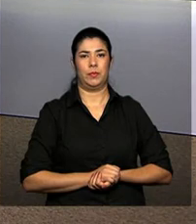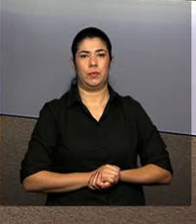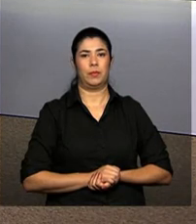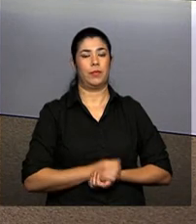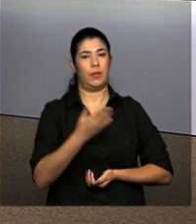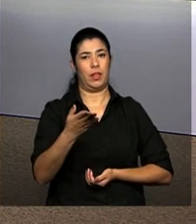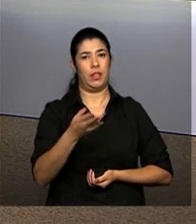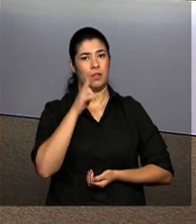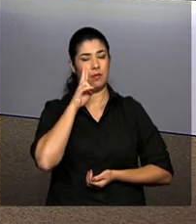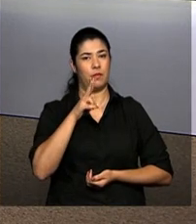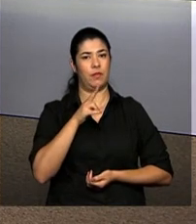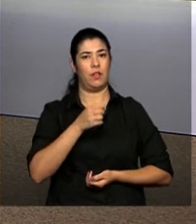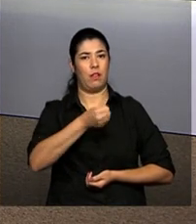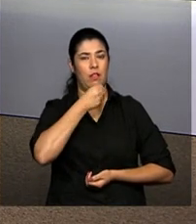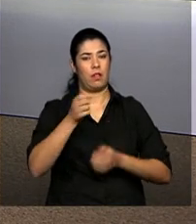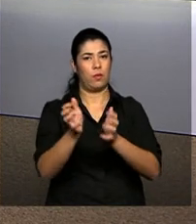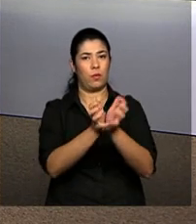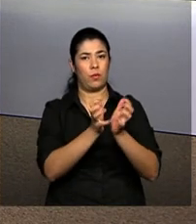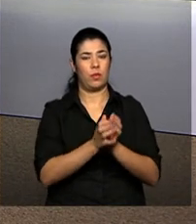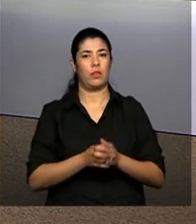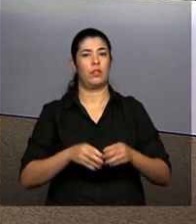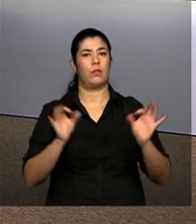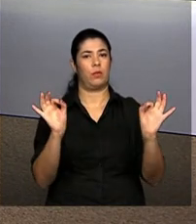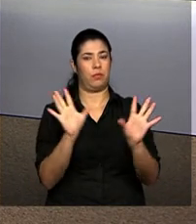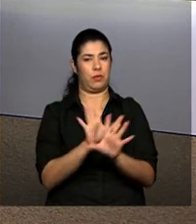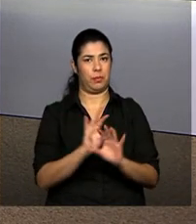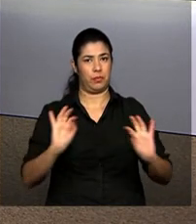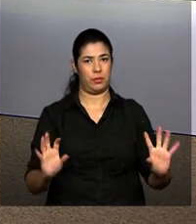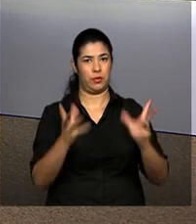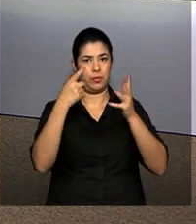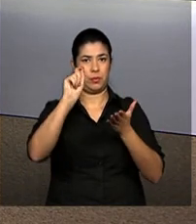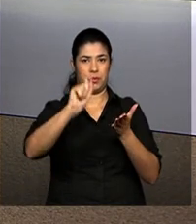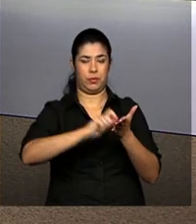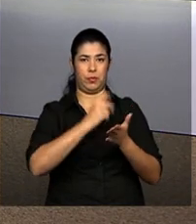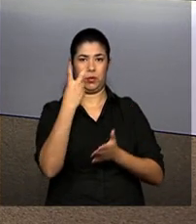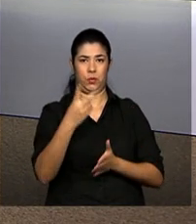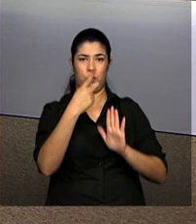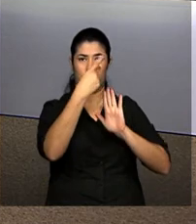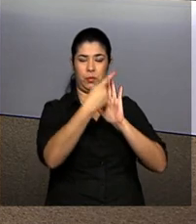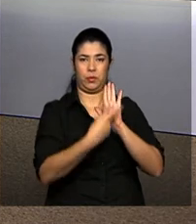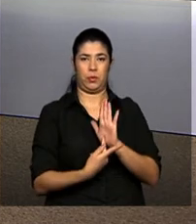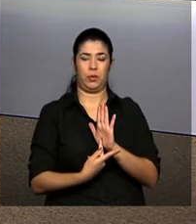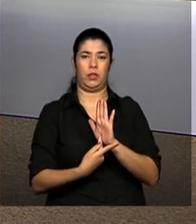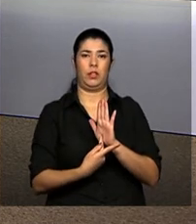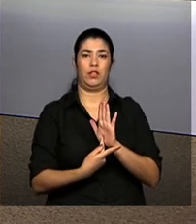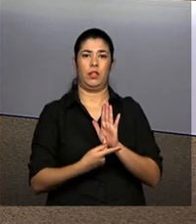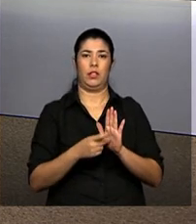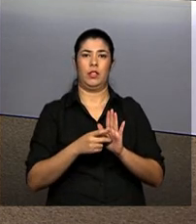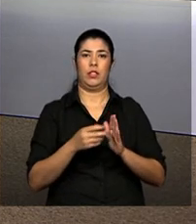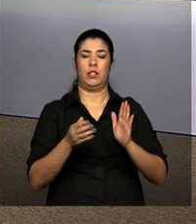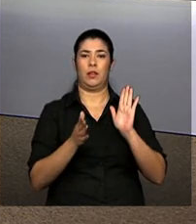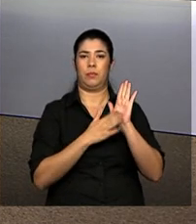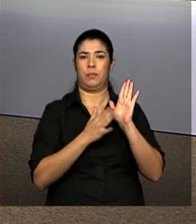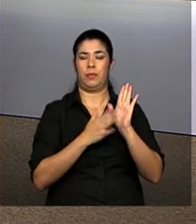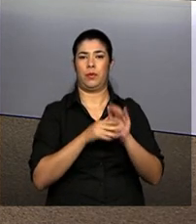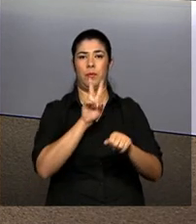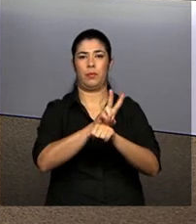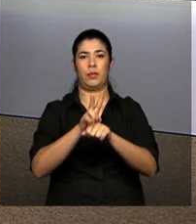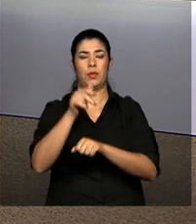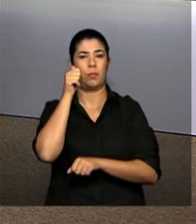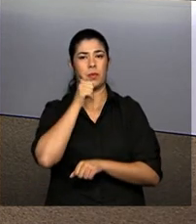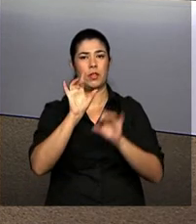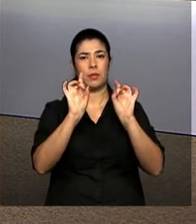Essa foi a entrevista coletiva concedida após a cerimônia de assinatura de duas portarias que tratam da proteção à mulher,